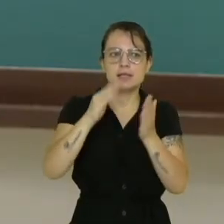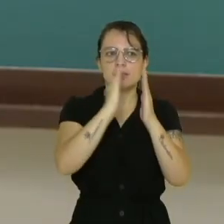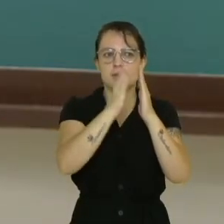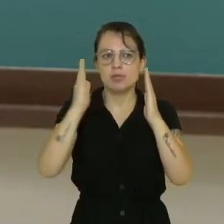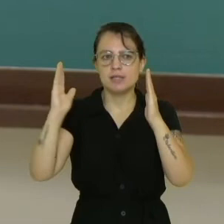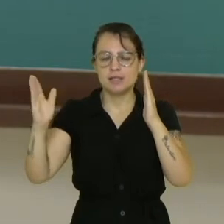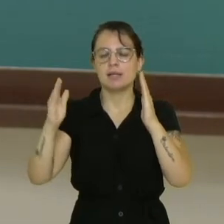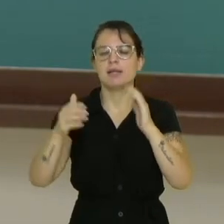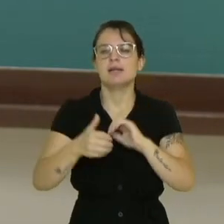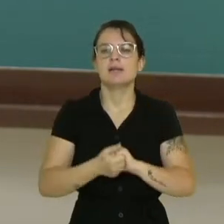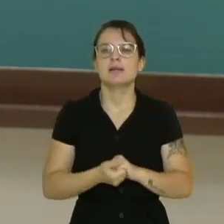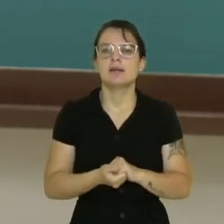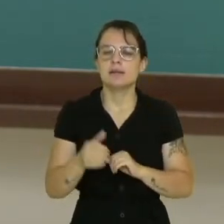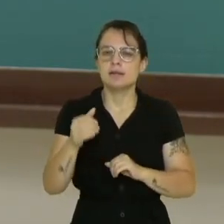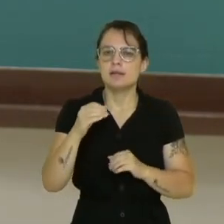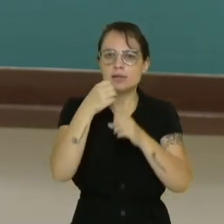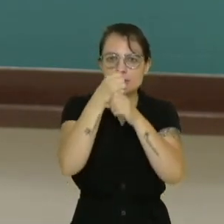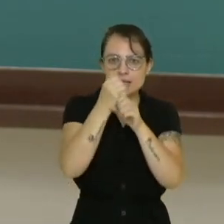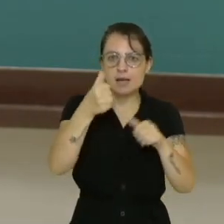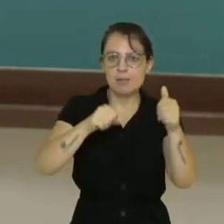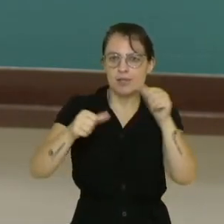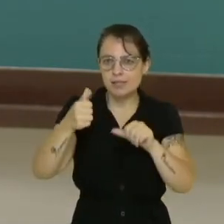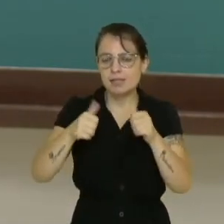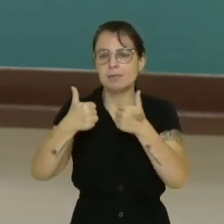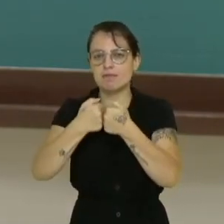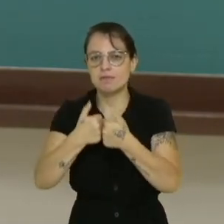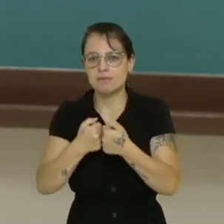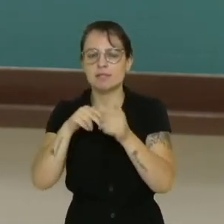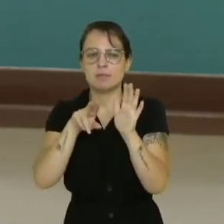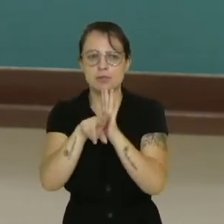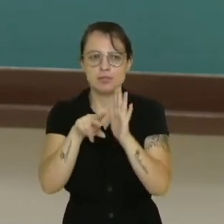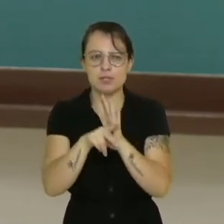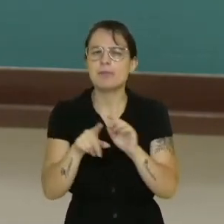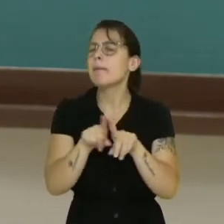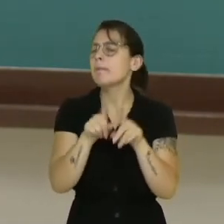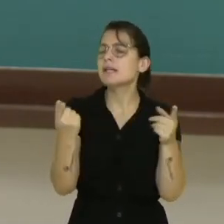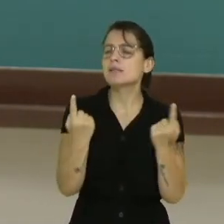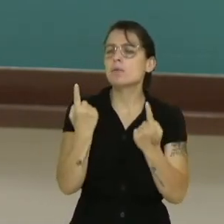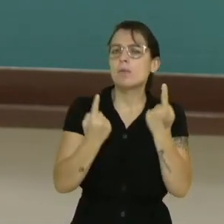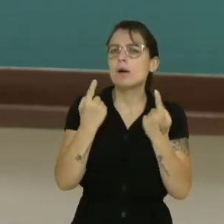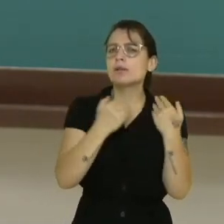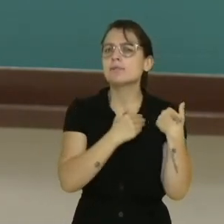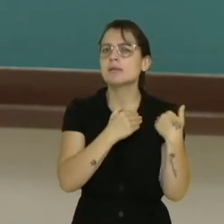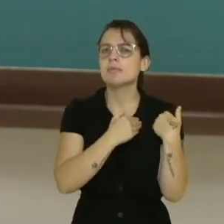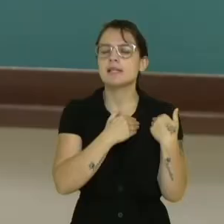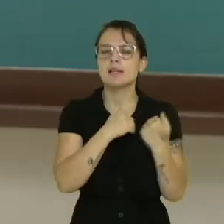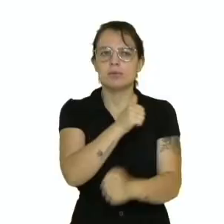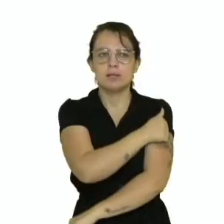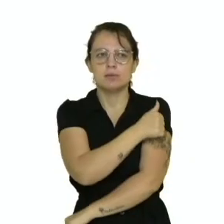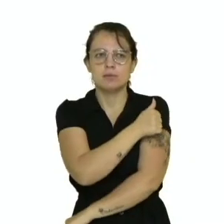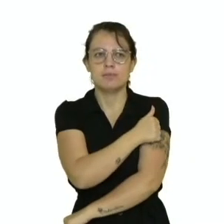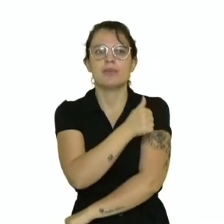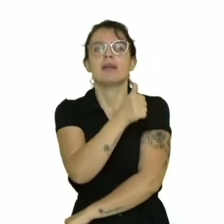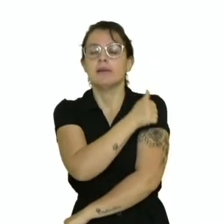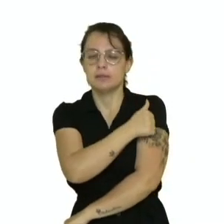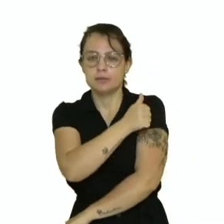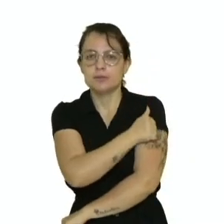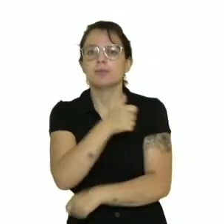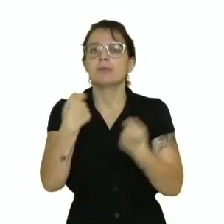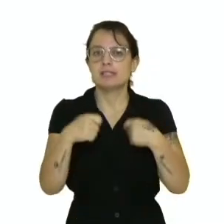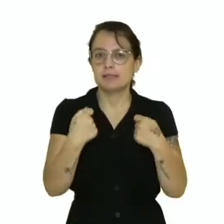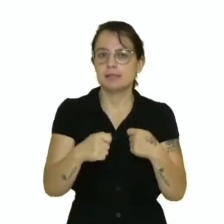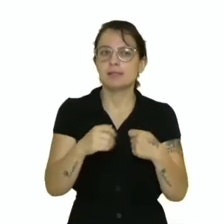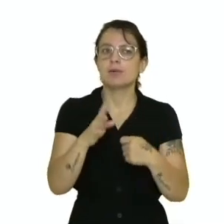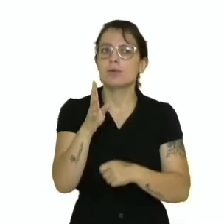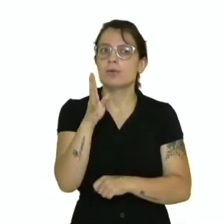biologia. Qual é o papel do aluno aí nessa história toda, professor Roberto? O aluno deve tomar conhecimento das